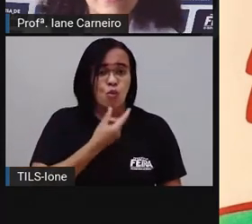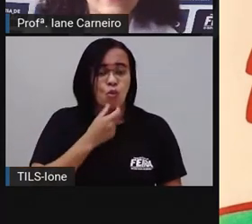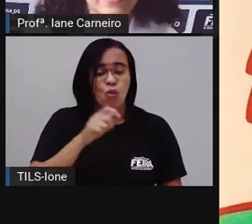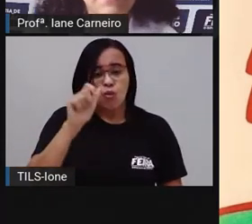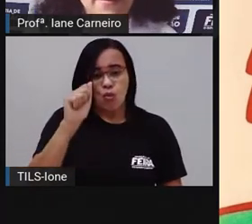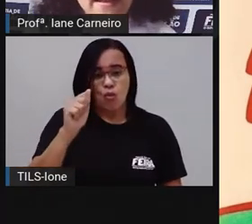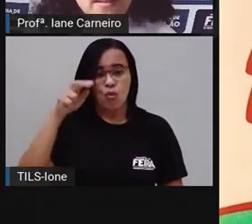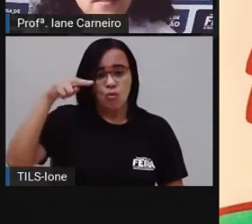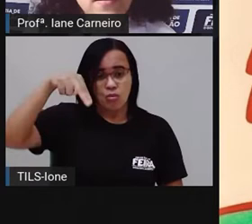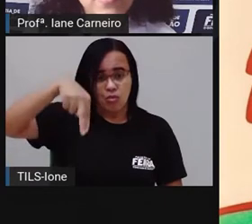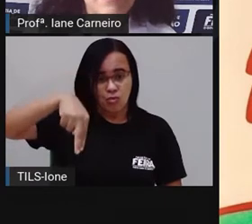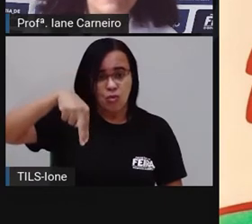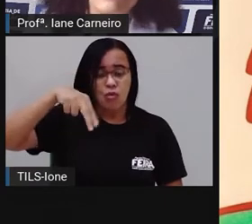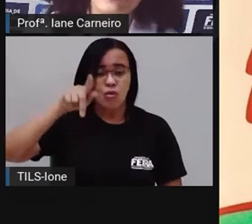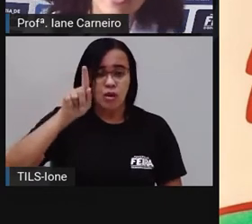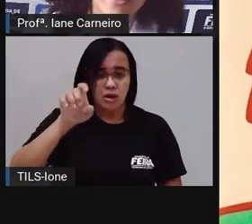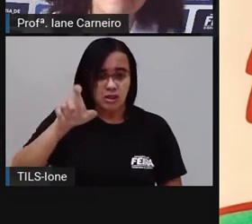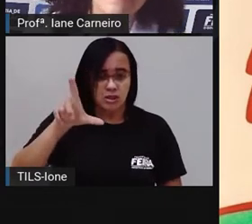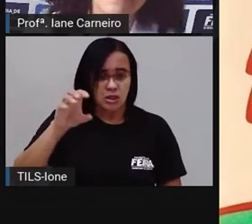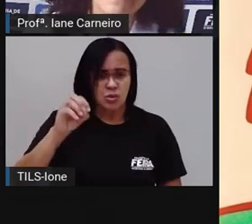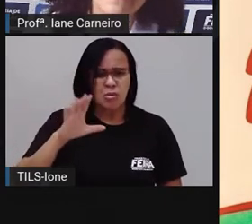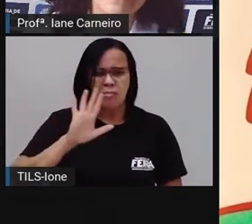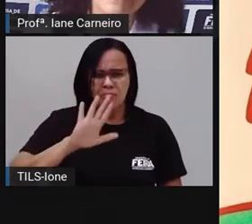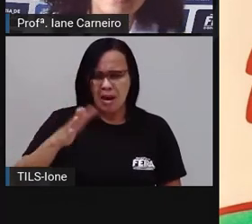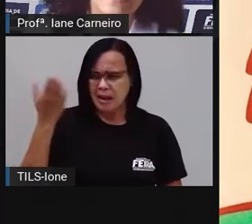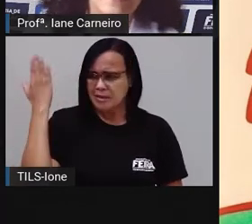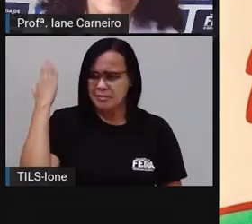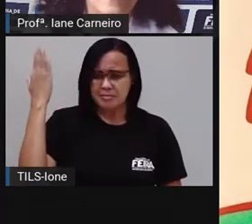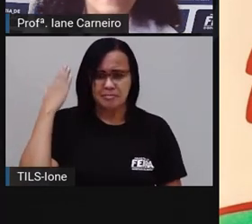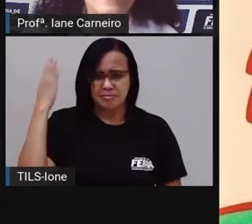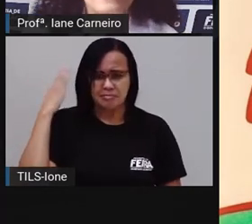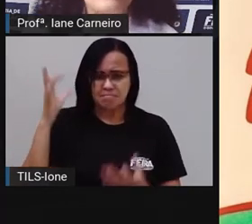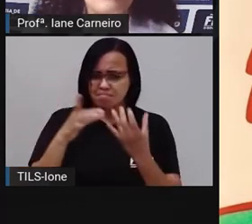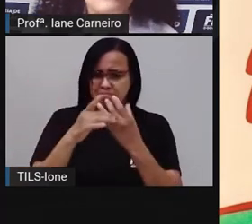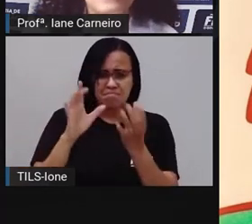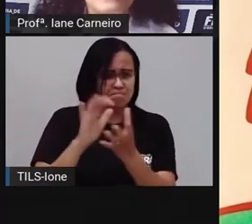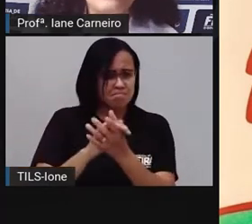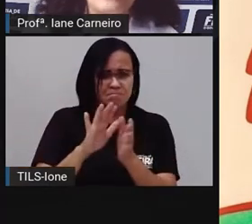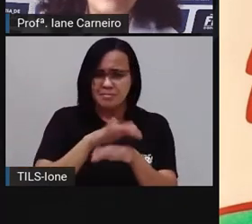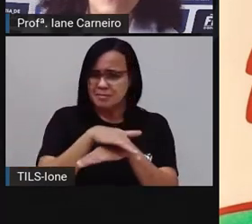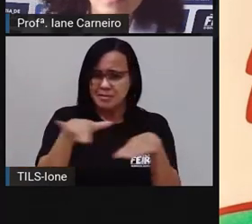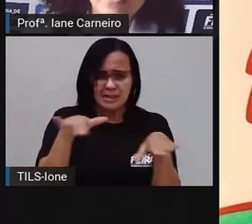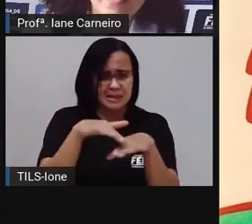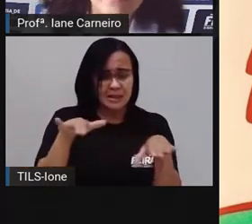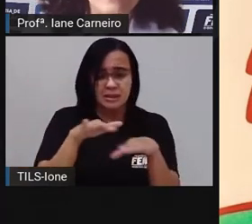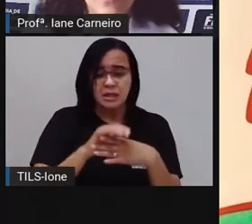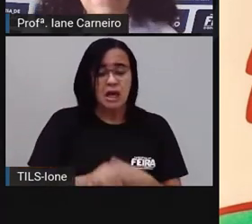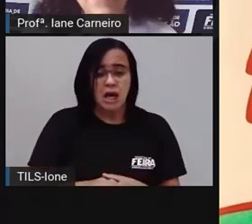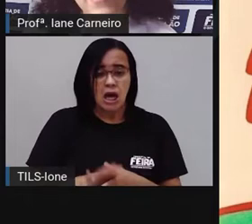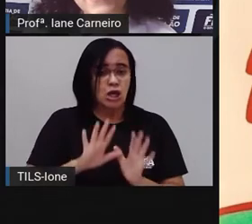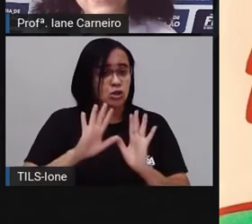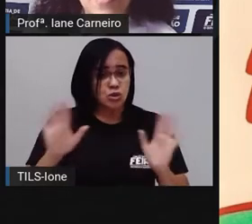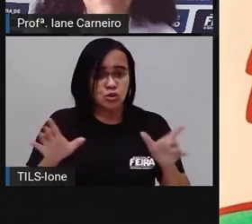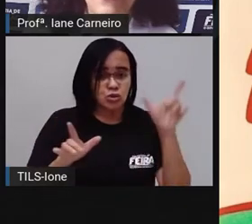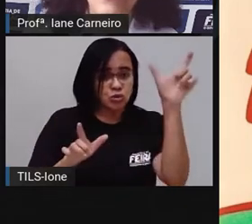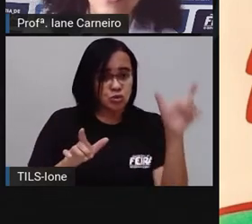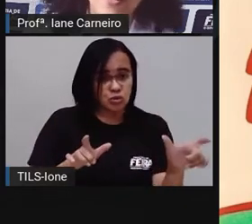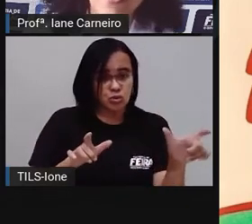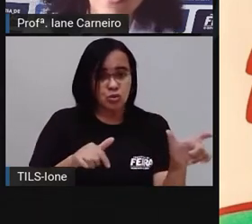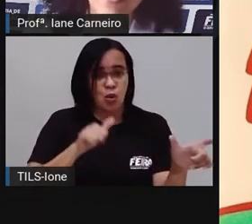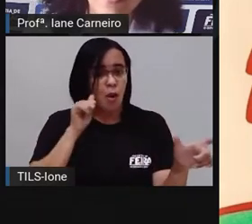não eram nem pai, nem mãe de ninguém. Eram apenas uma moça e um rapaz